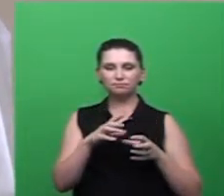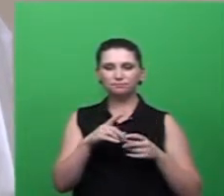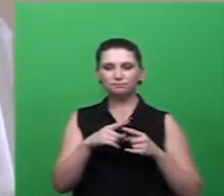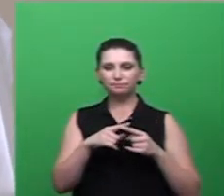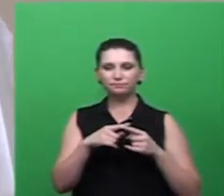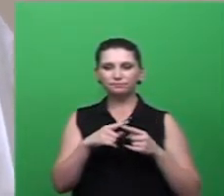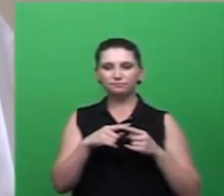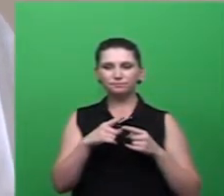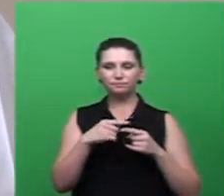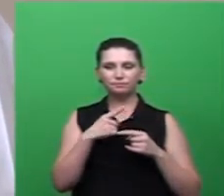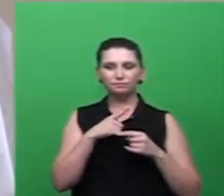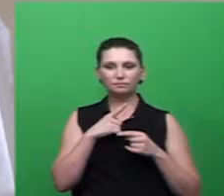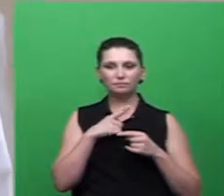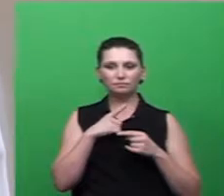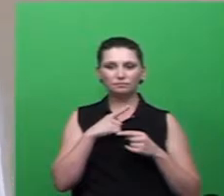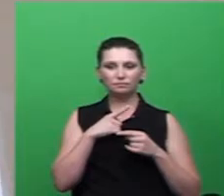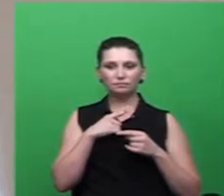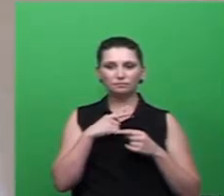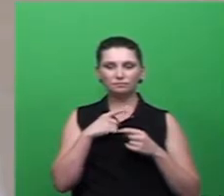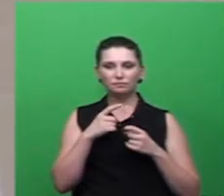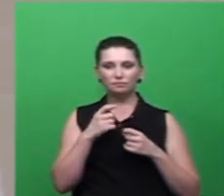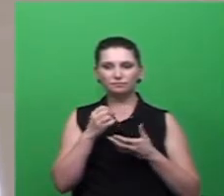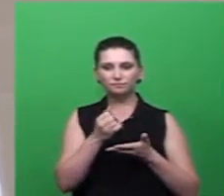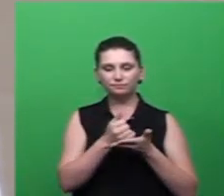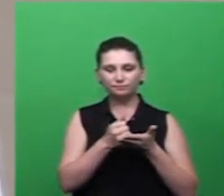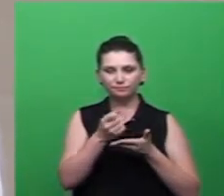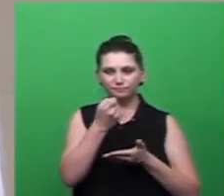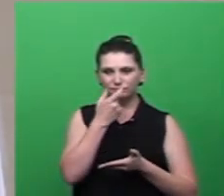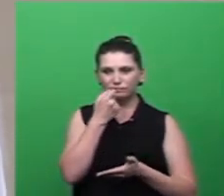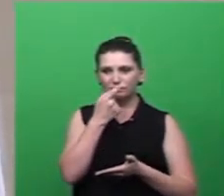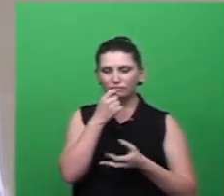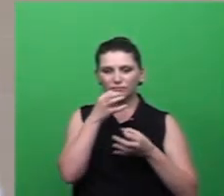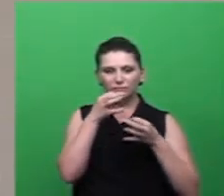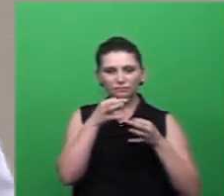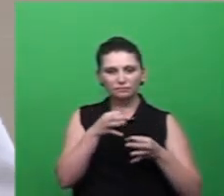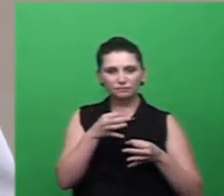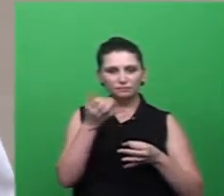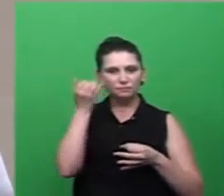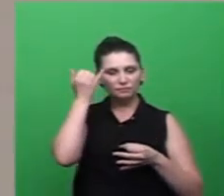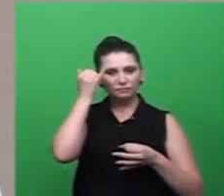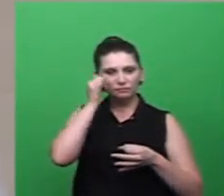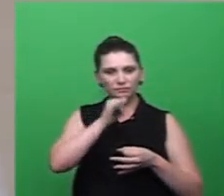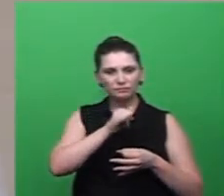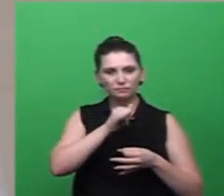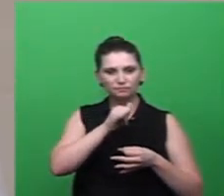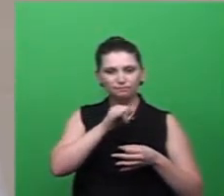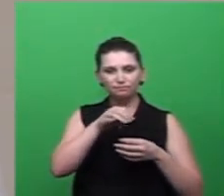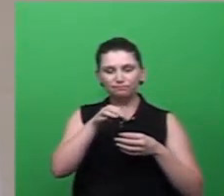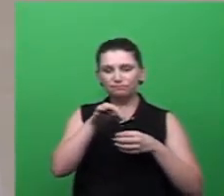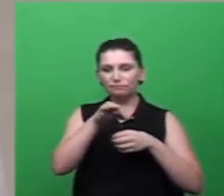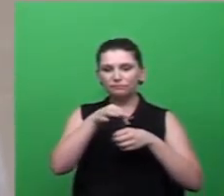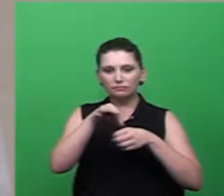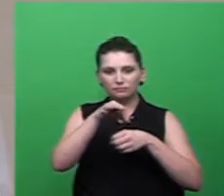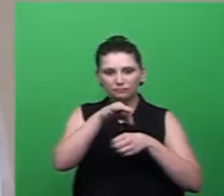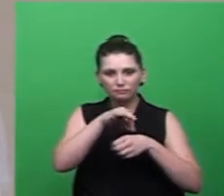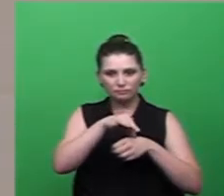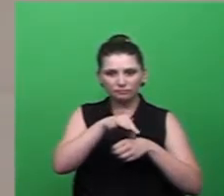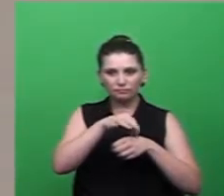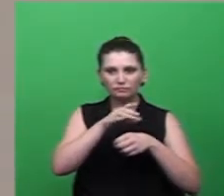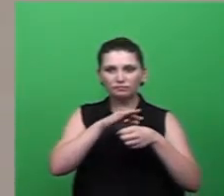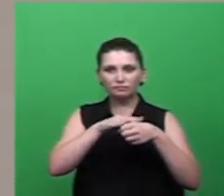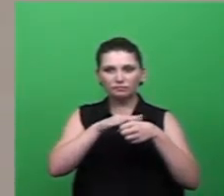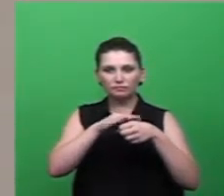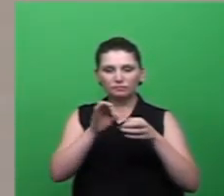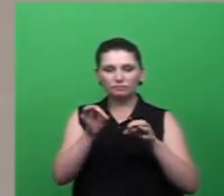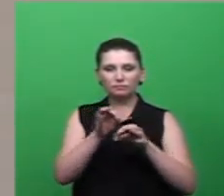corretos para combater tudo isso é uma pergunta e esse projeto por isso esse projeto vem de encontra para